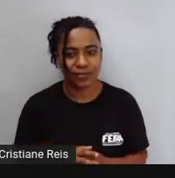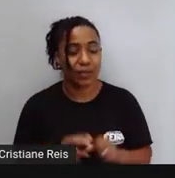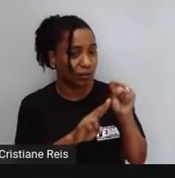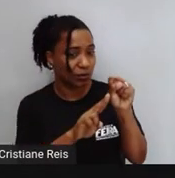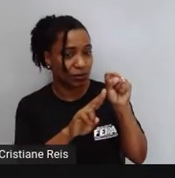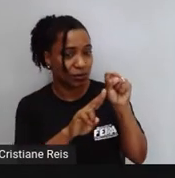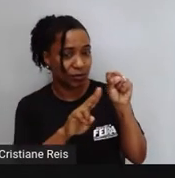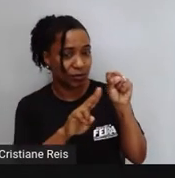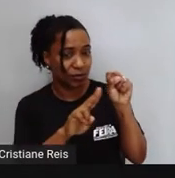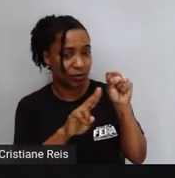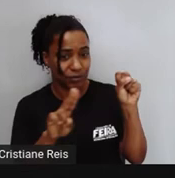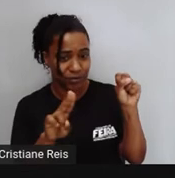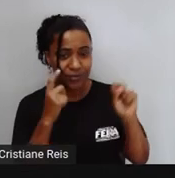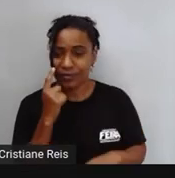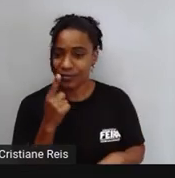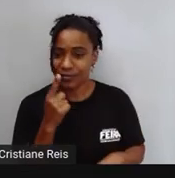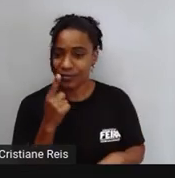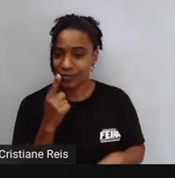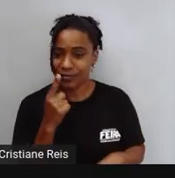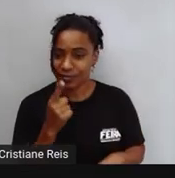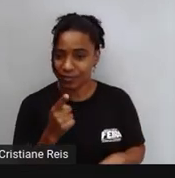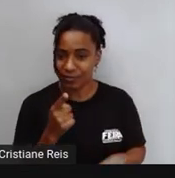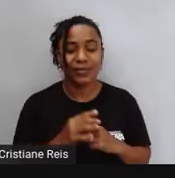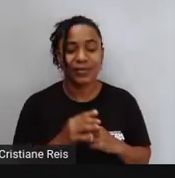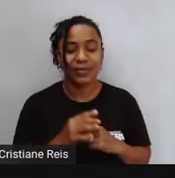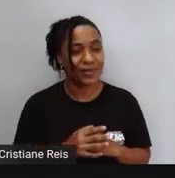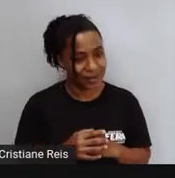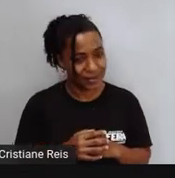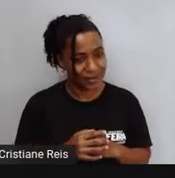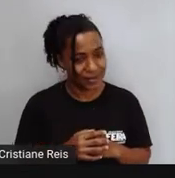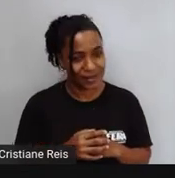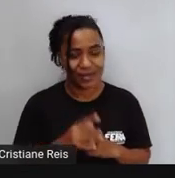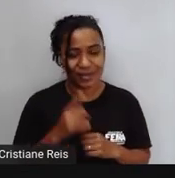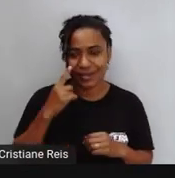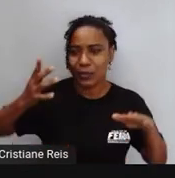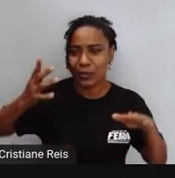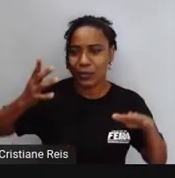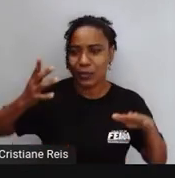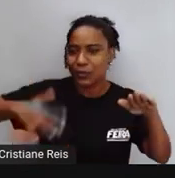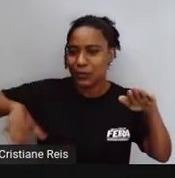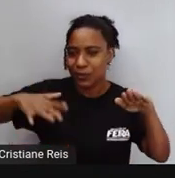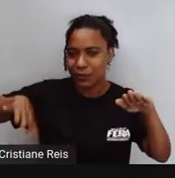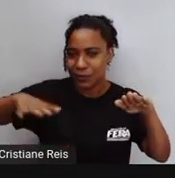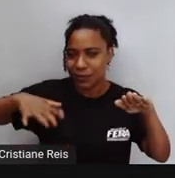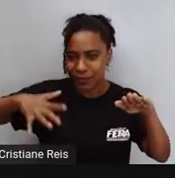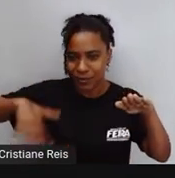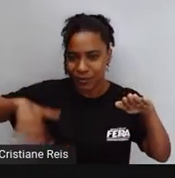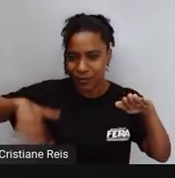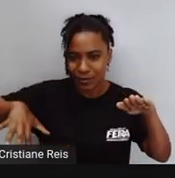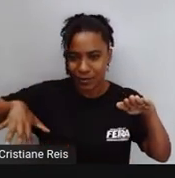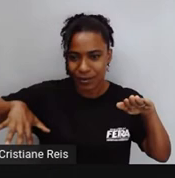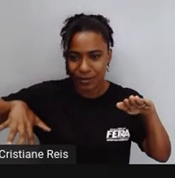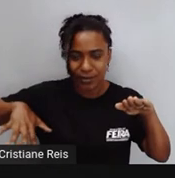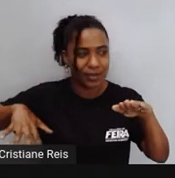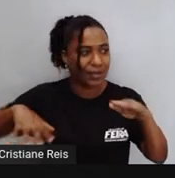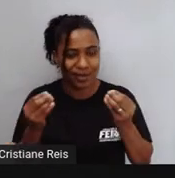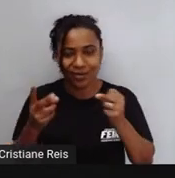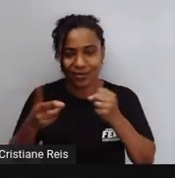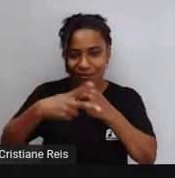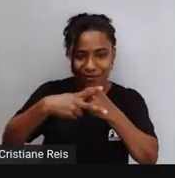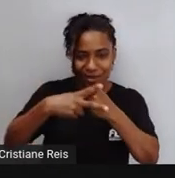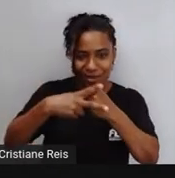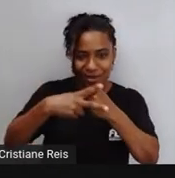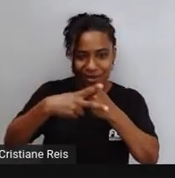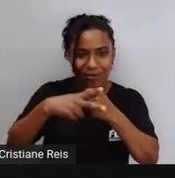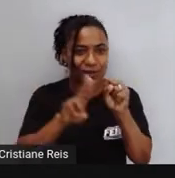Ele é um verbo substantivado O que é isso? Nós estamos utilizando o verbo Na